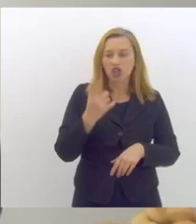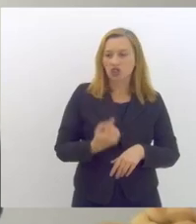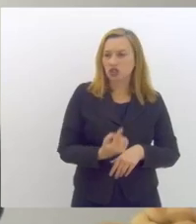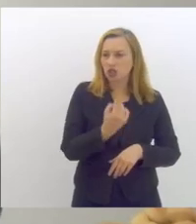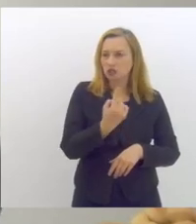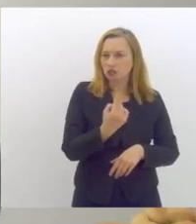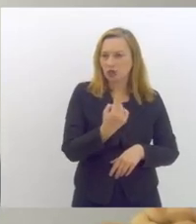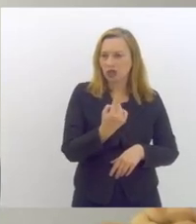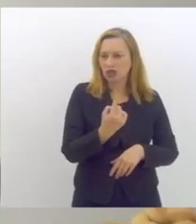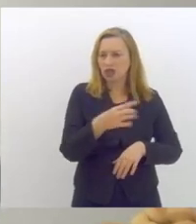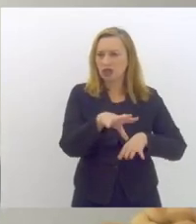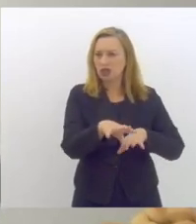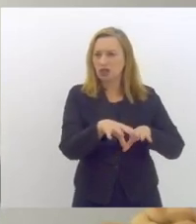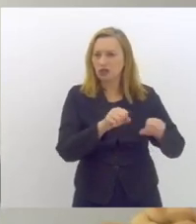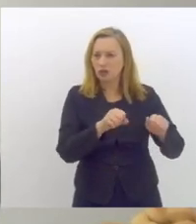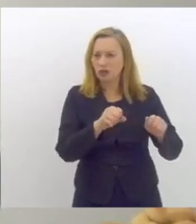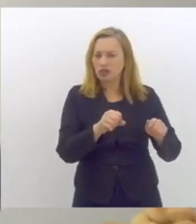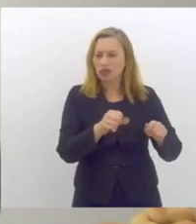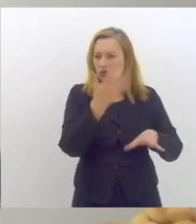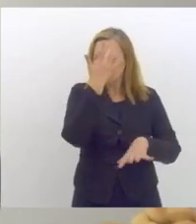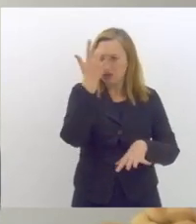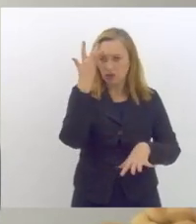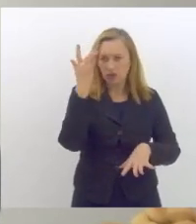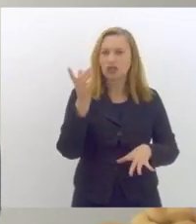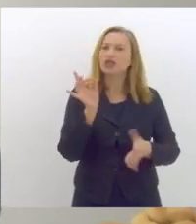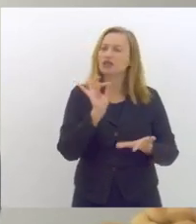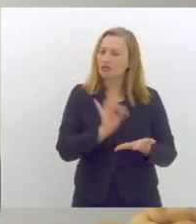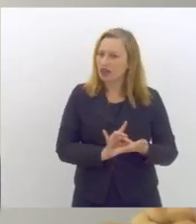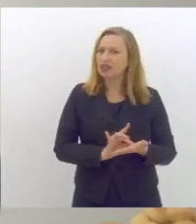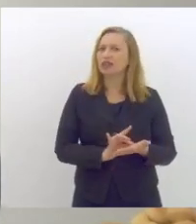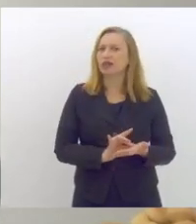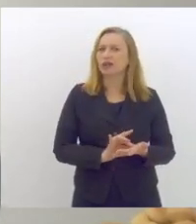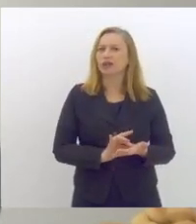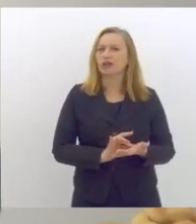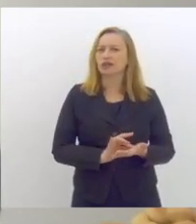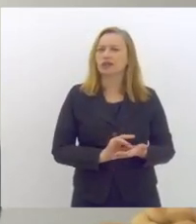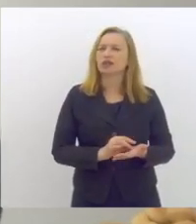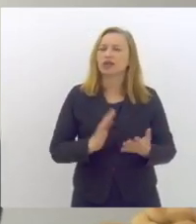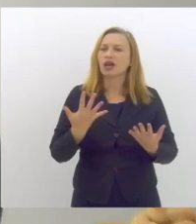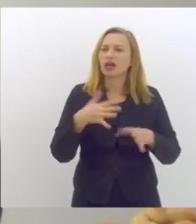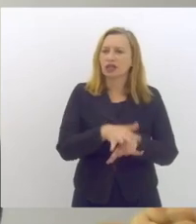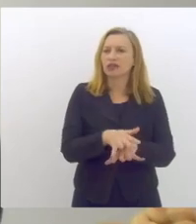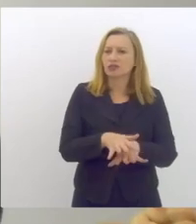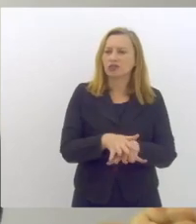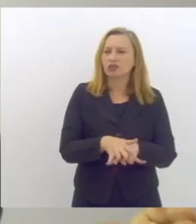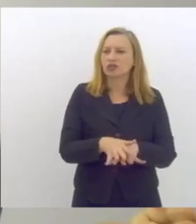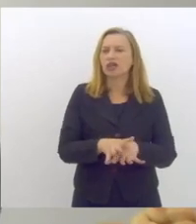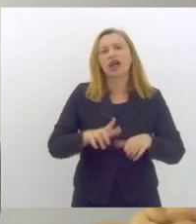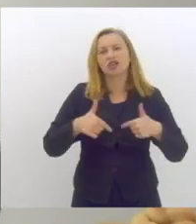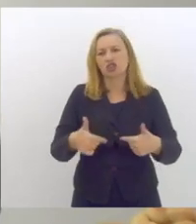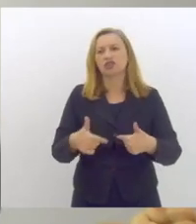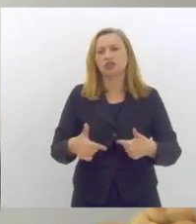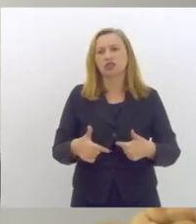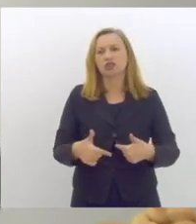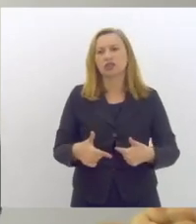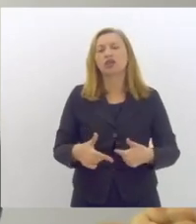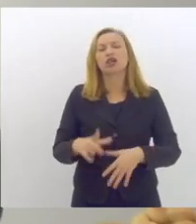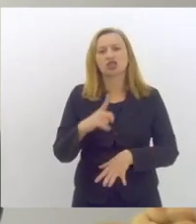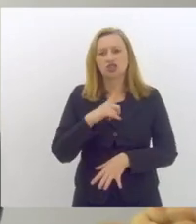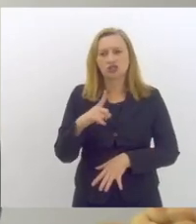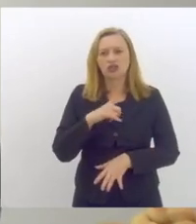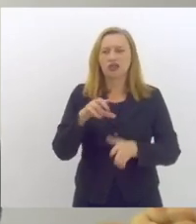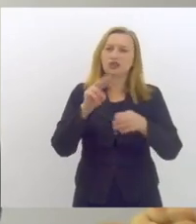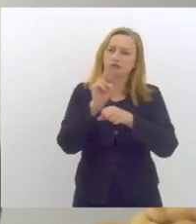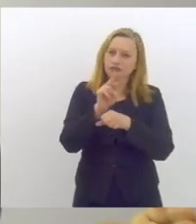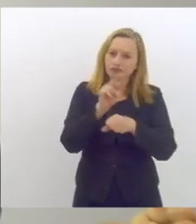especialização em saúde mental e que realmente a inclusão funcionasse e que tivesse fiscalização